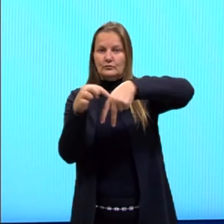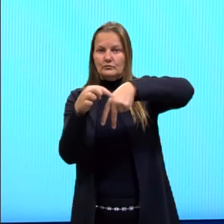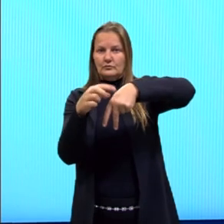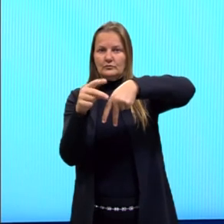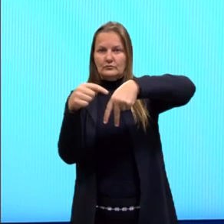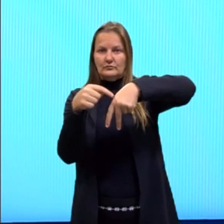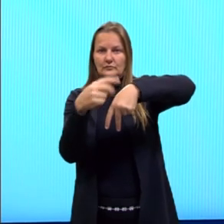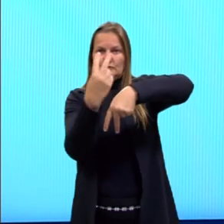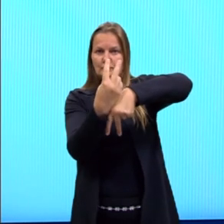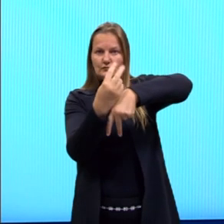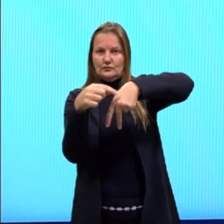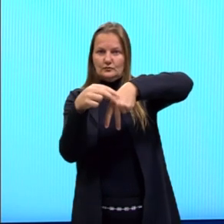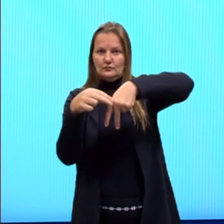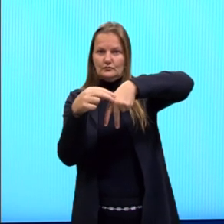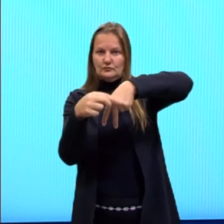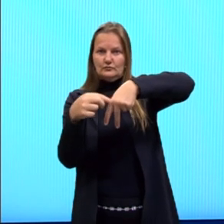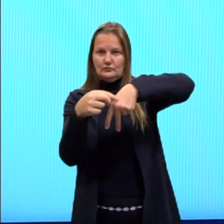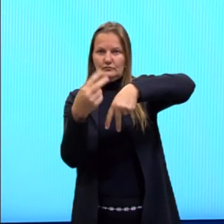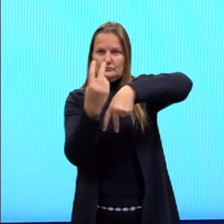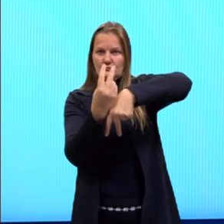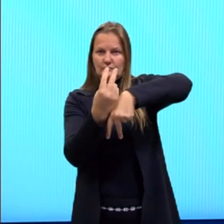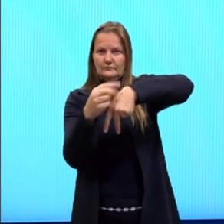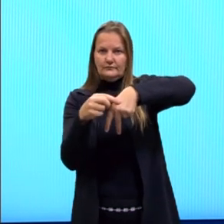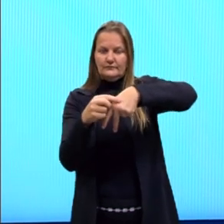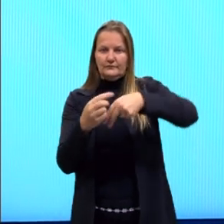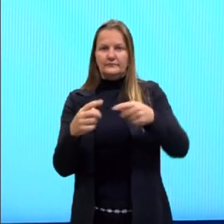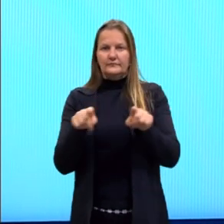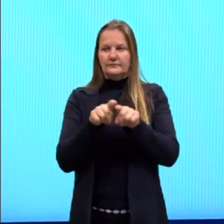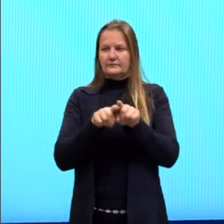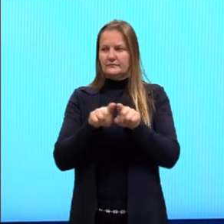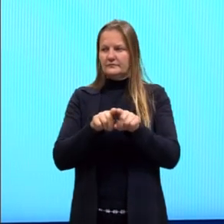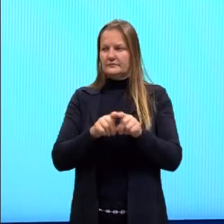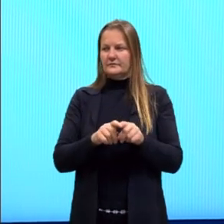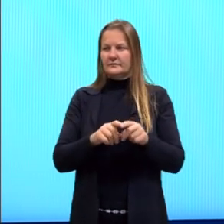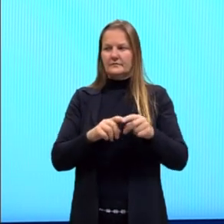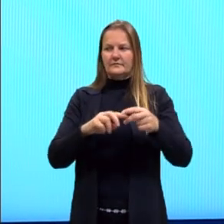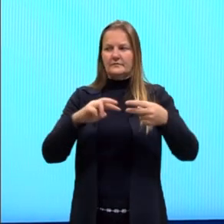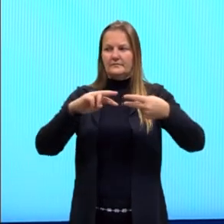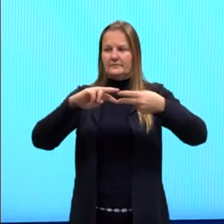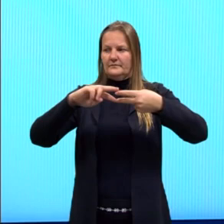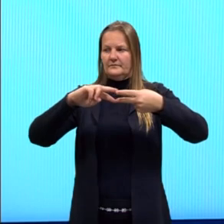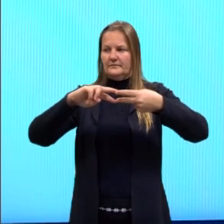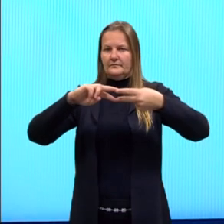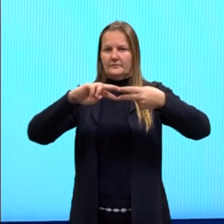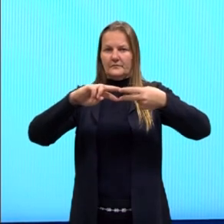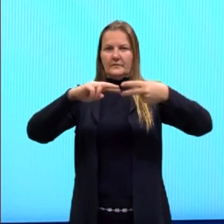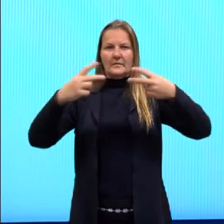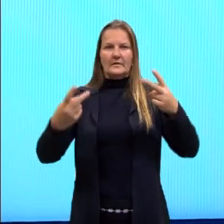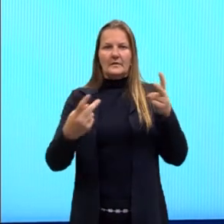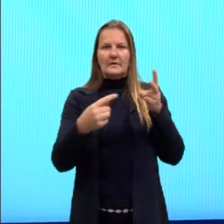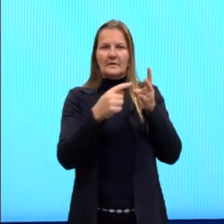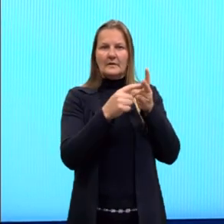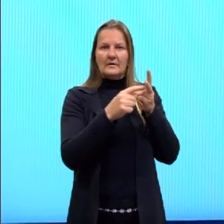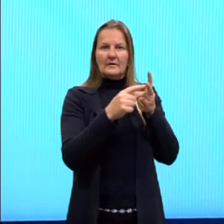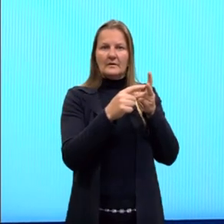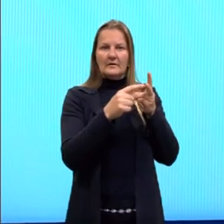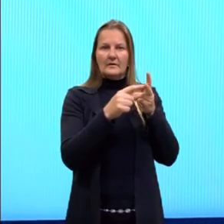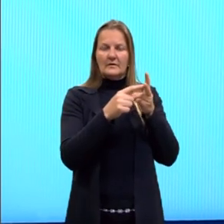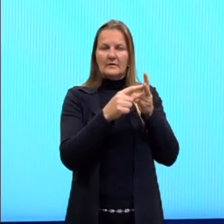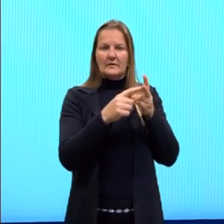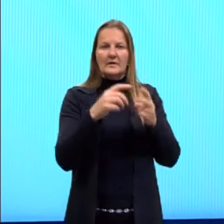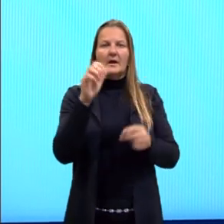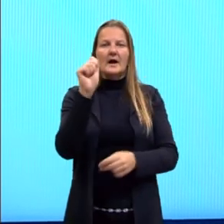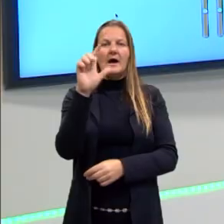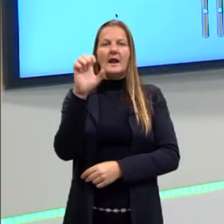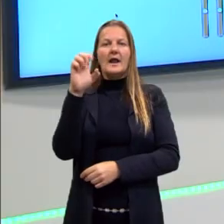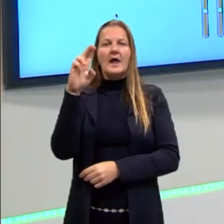também que nós temos genes alelos. O que significa genes alelos? Eles vão ocupar